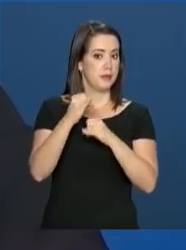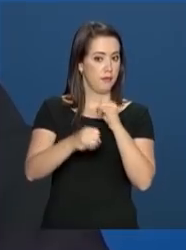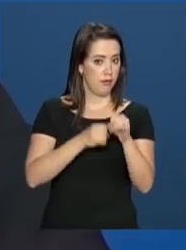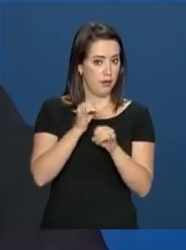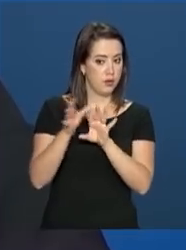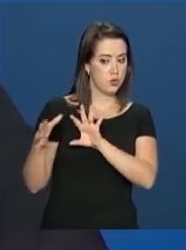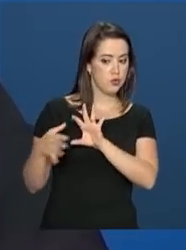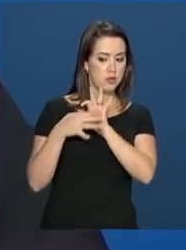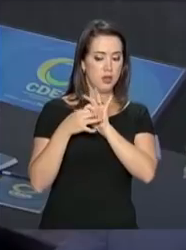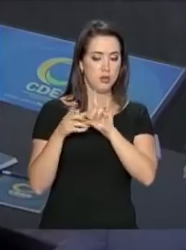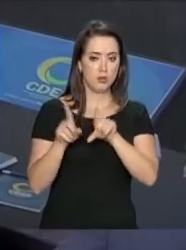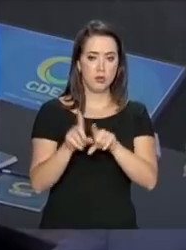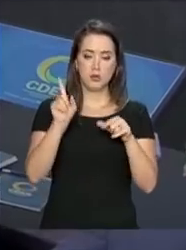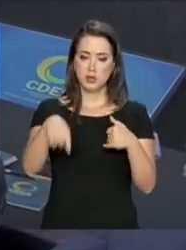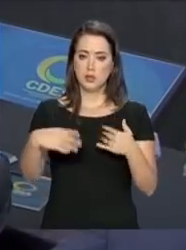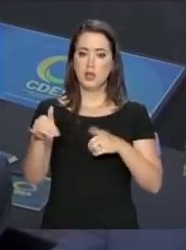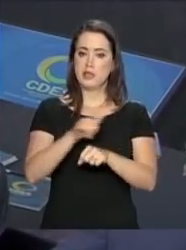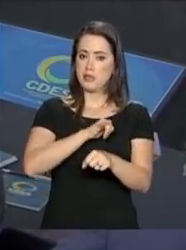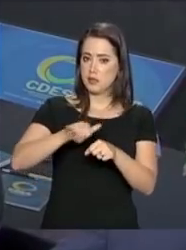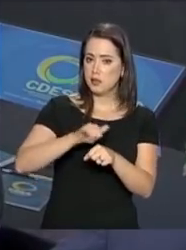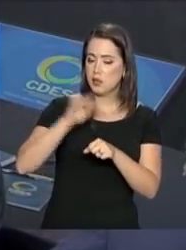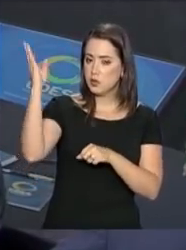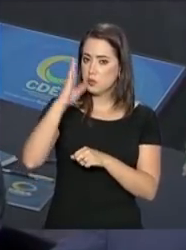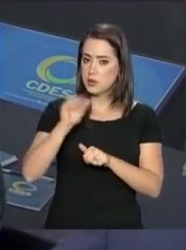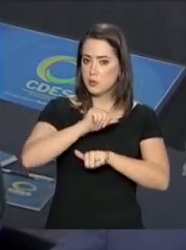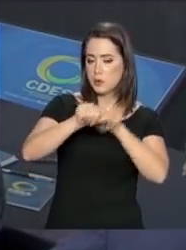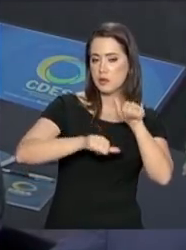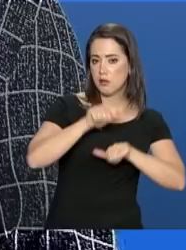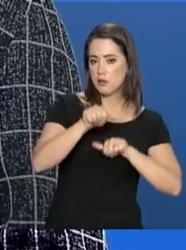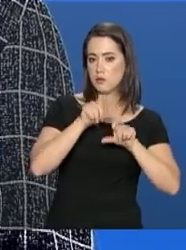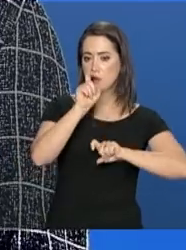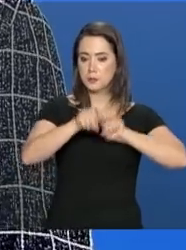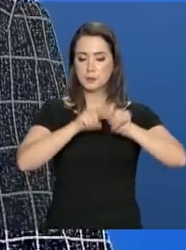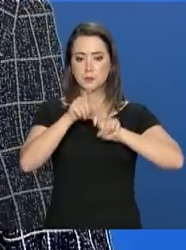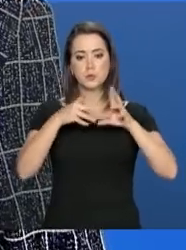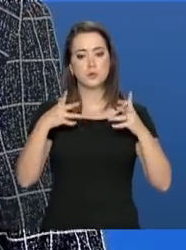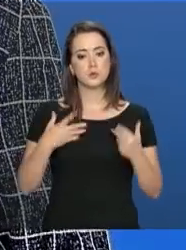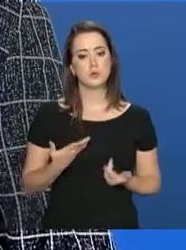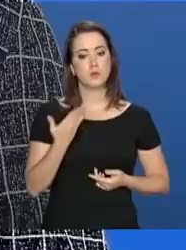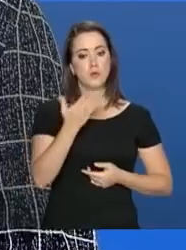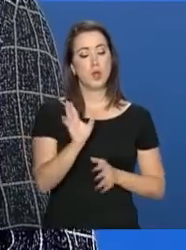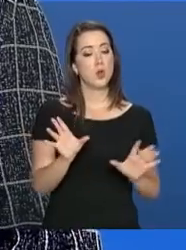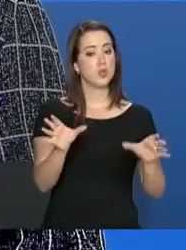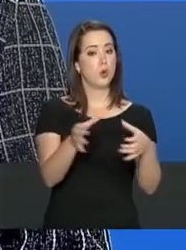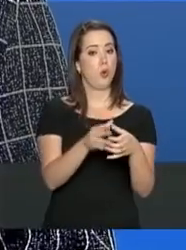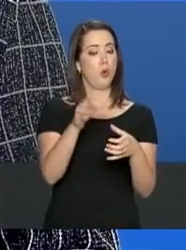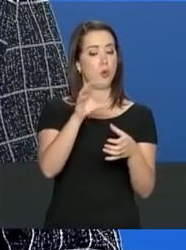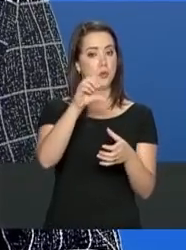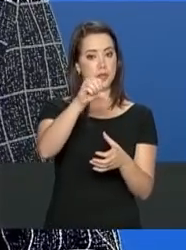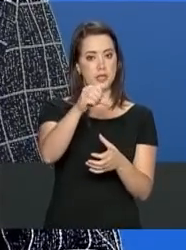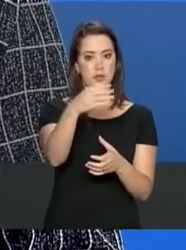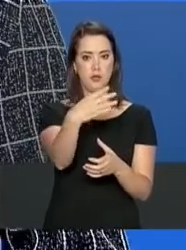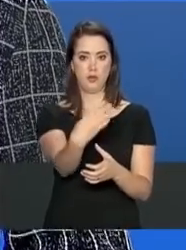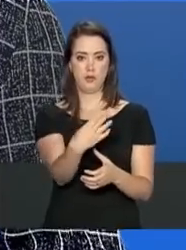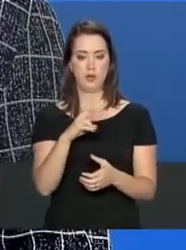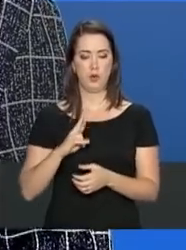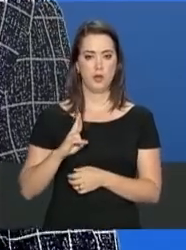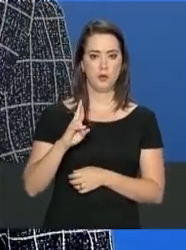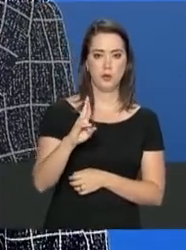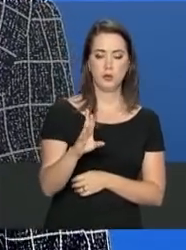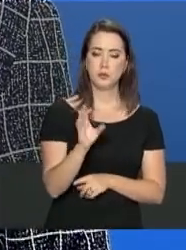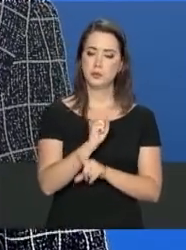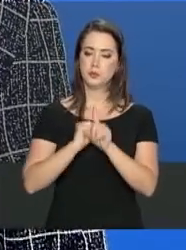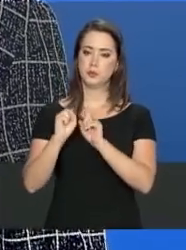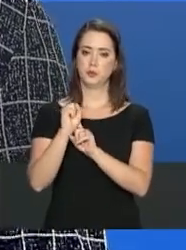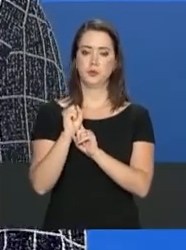a estratégia brasileira para a transformação digital. O Conselhão é formado por 94 representantes da